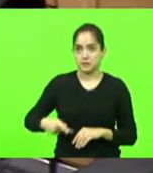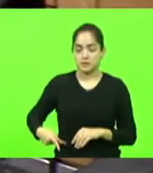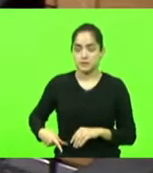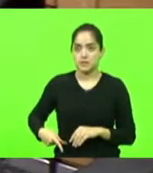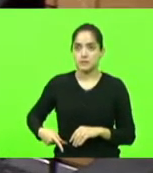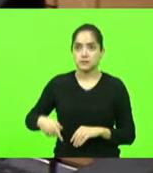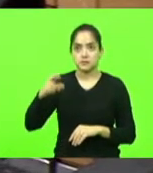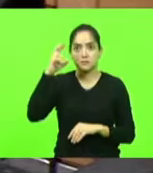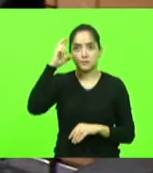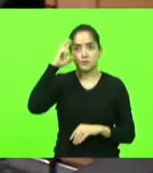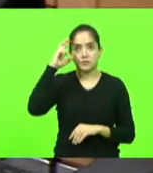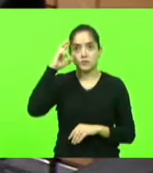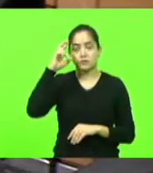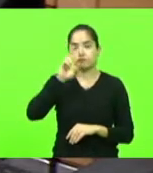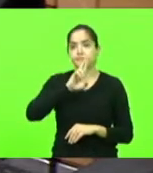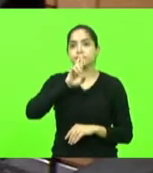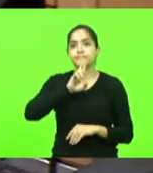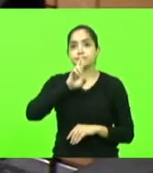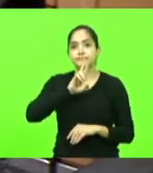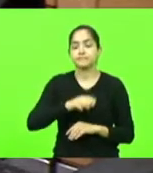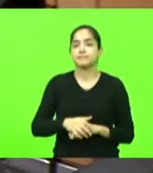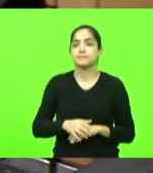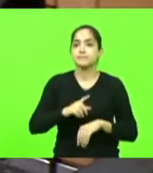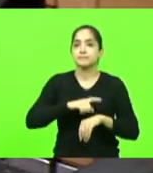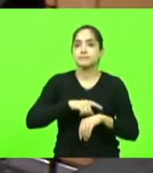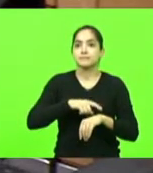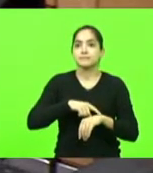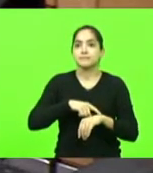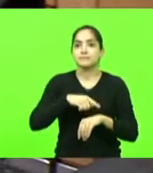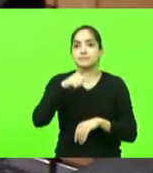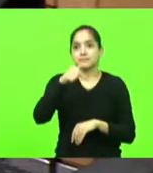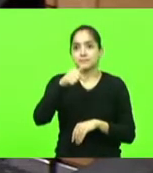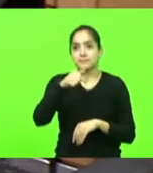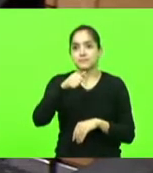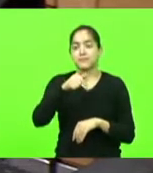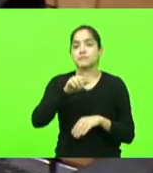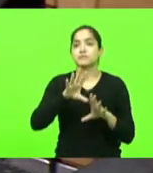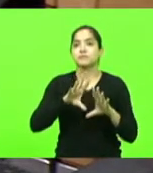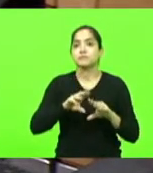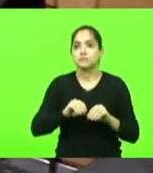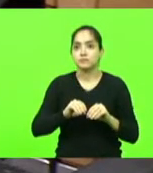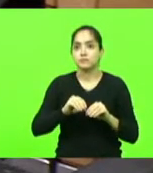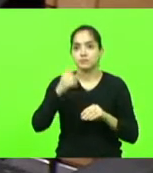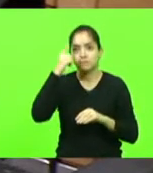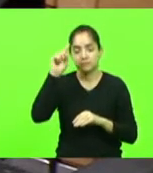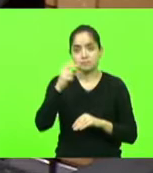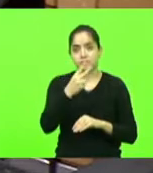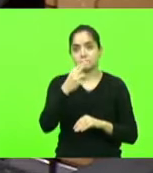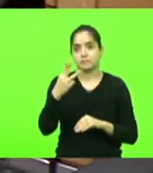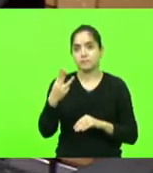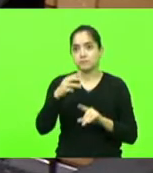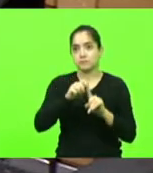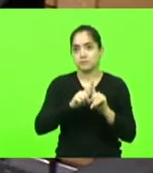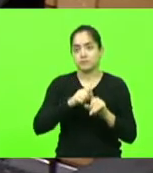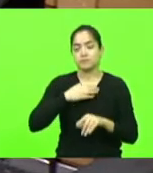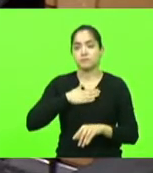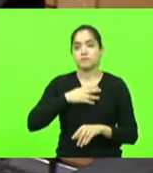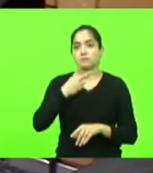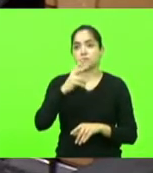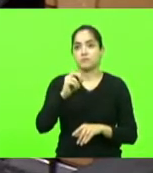Rodrigo Minuto. Às 19h do dia 23 do mês de agosto do ano de 2021,